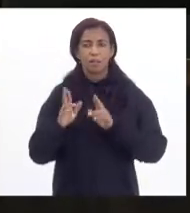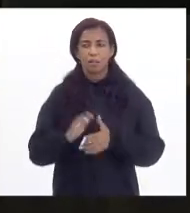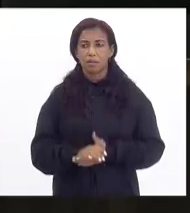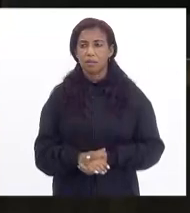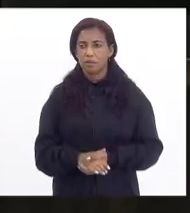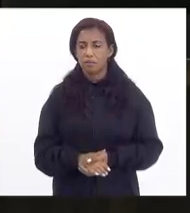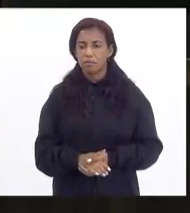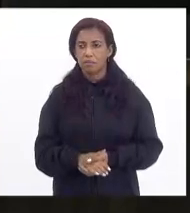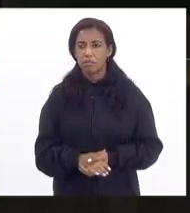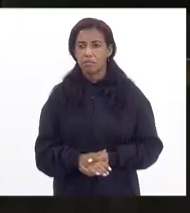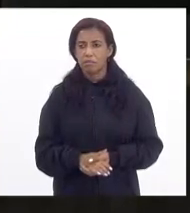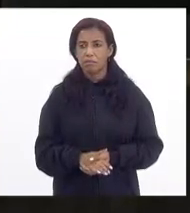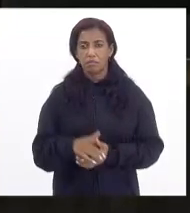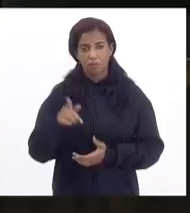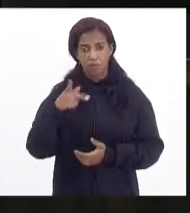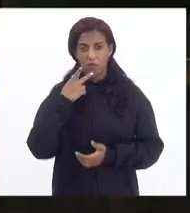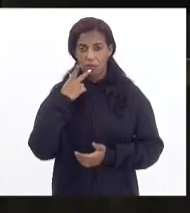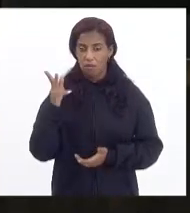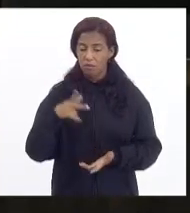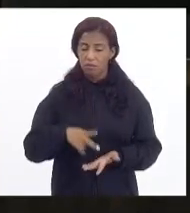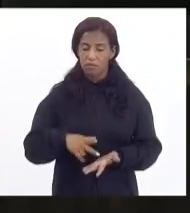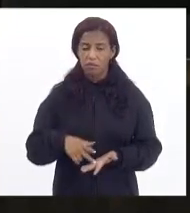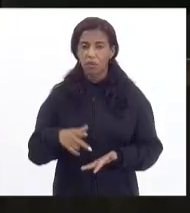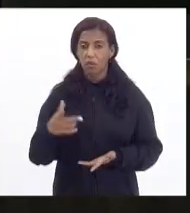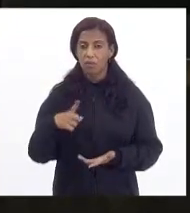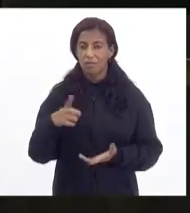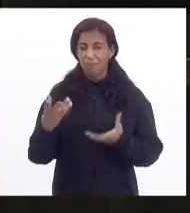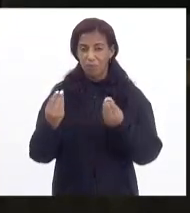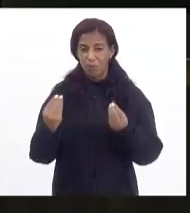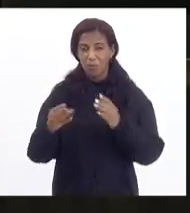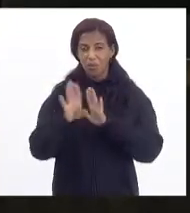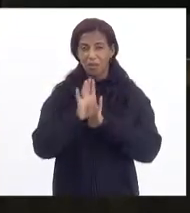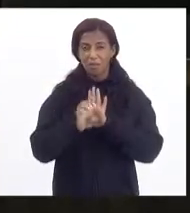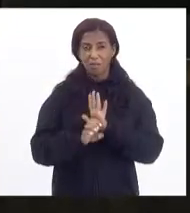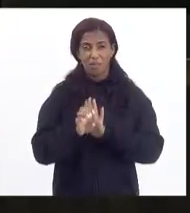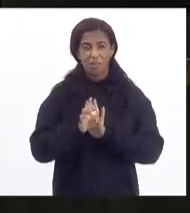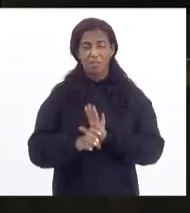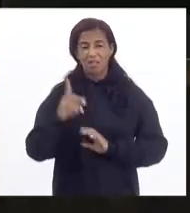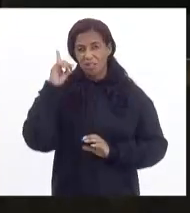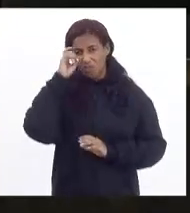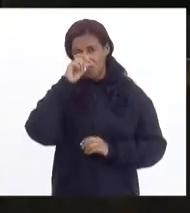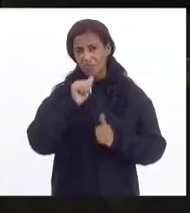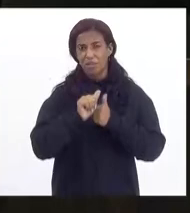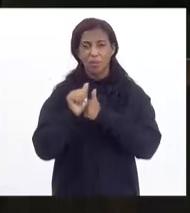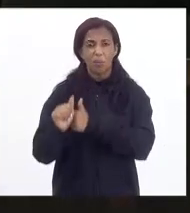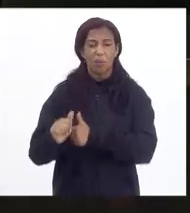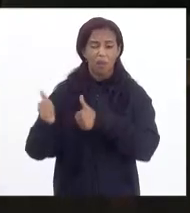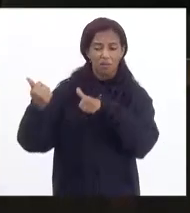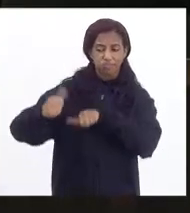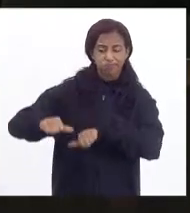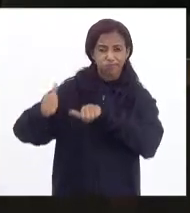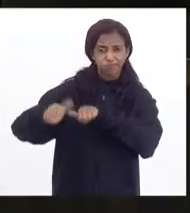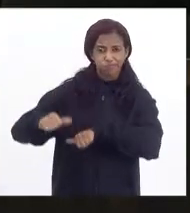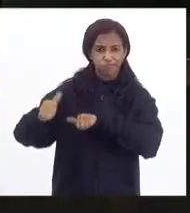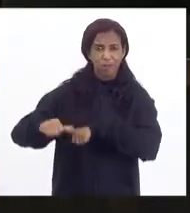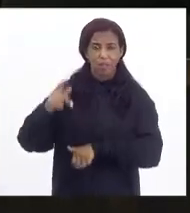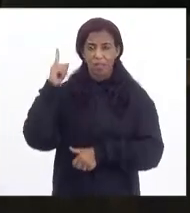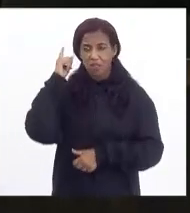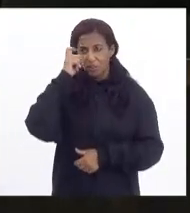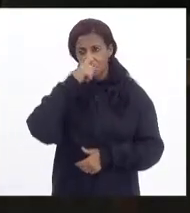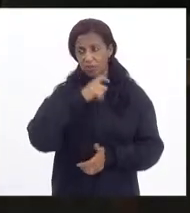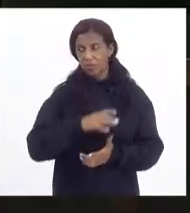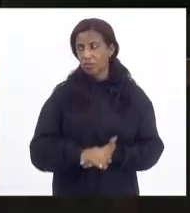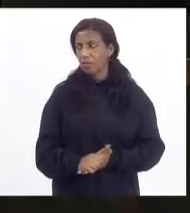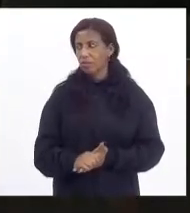Mas o que vossa excelência está falando é verdade. Quando tem muita emenda, é difícil a gente acompanhar, analisar as emendas e